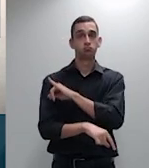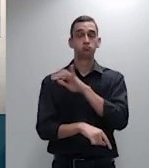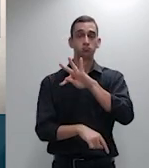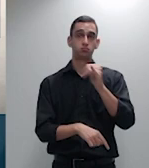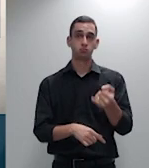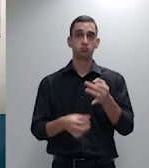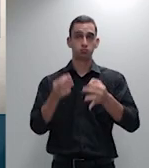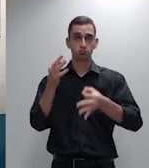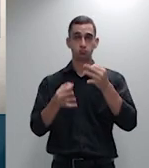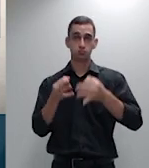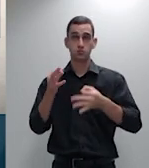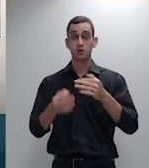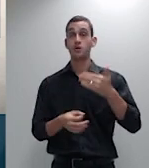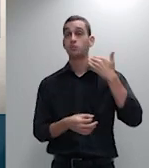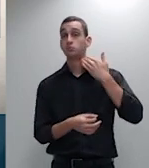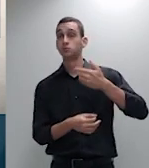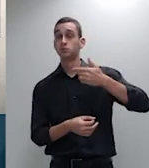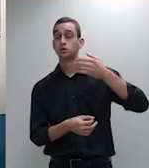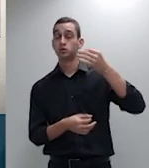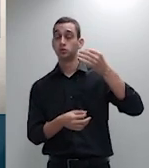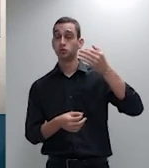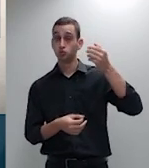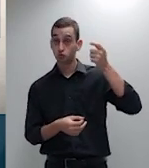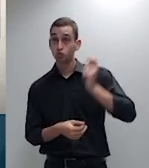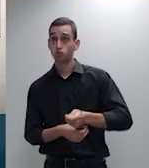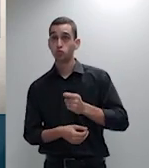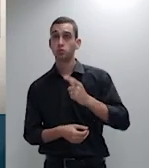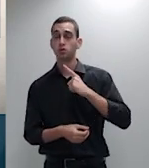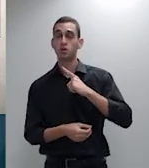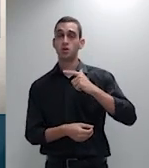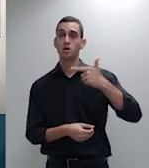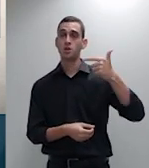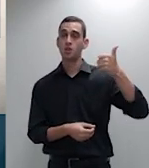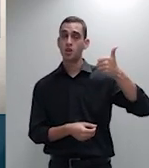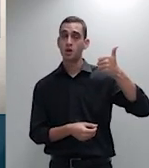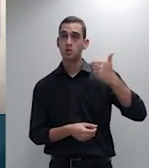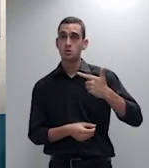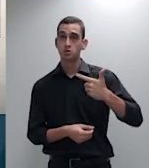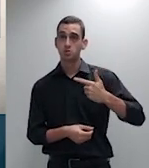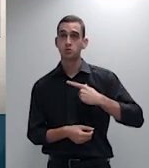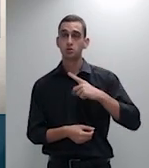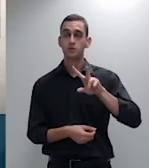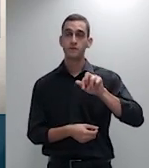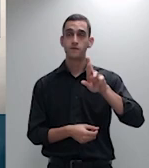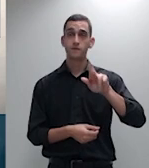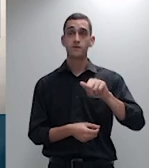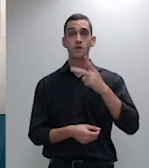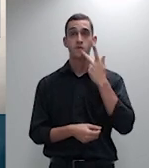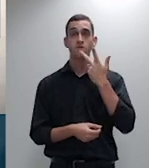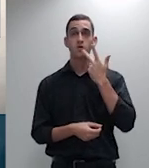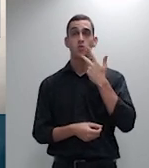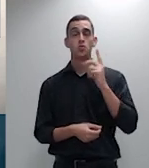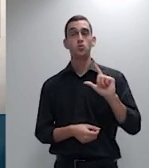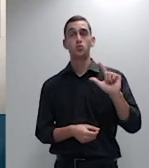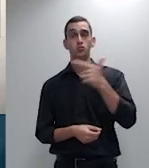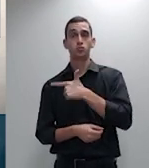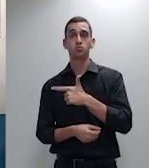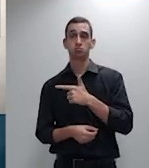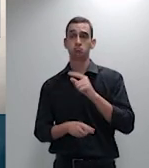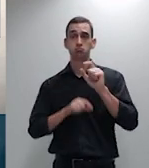família do Rio de Janeiro julgou extinta a demanda sem resolução do mérito porque afirmou